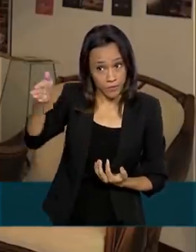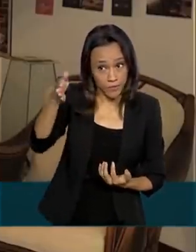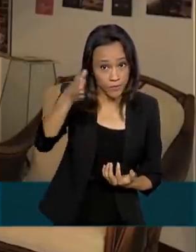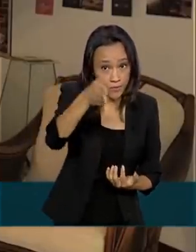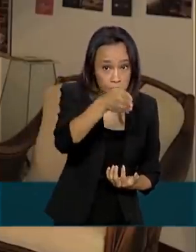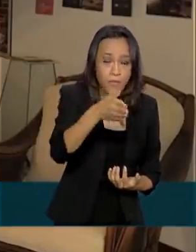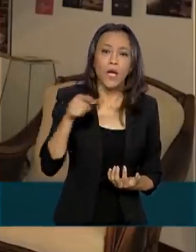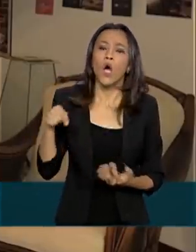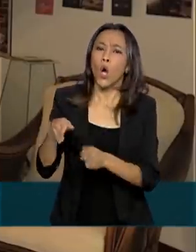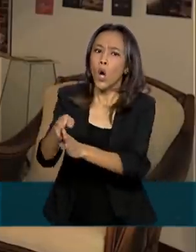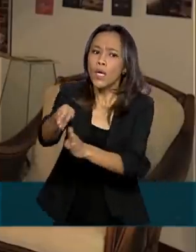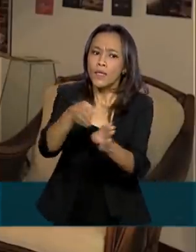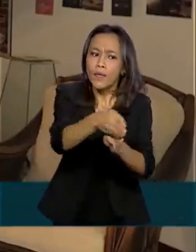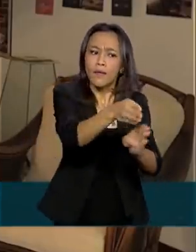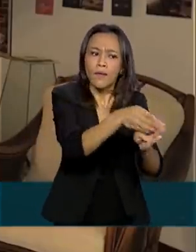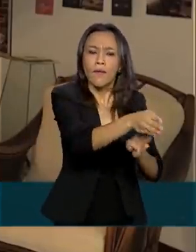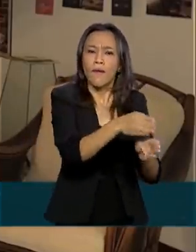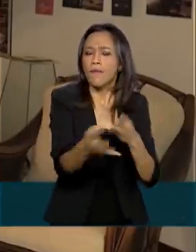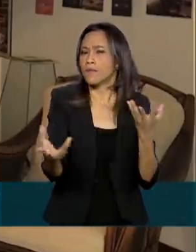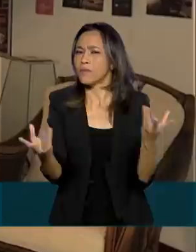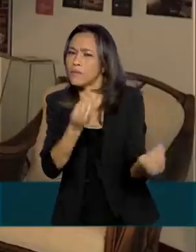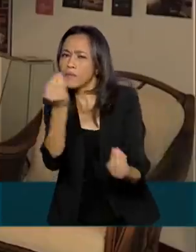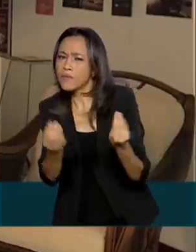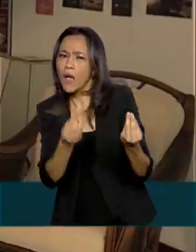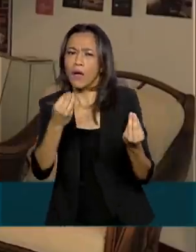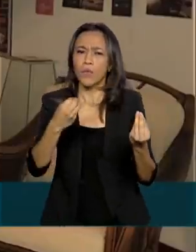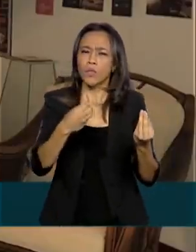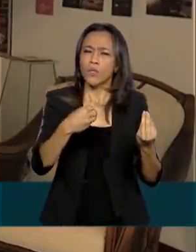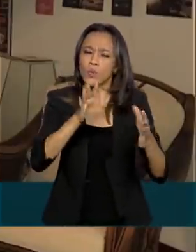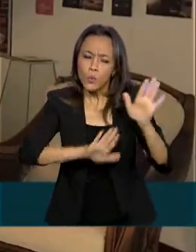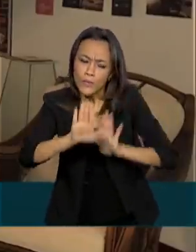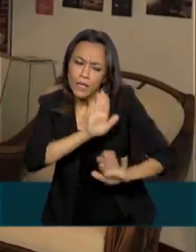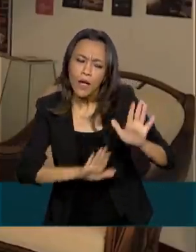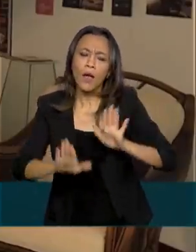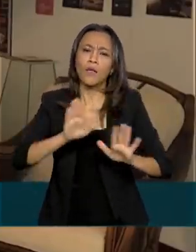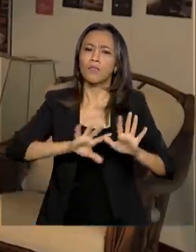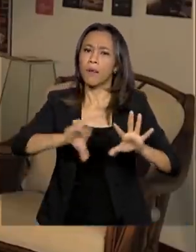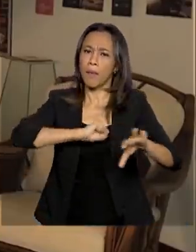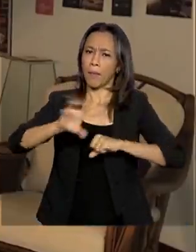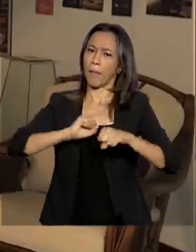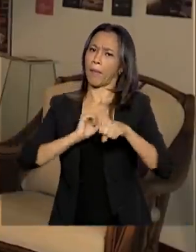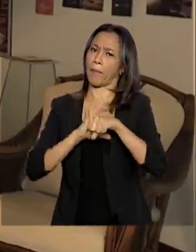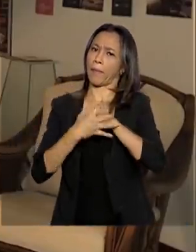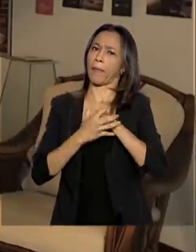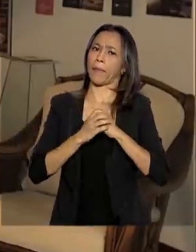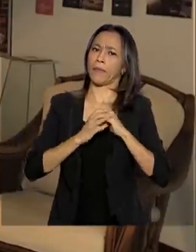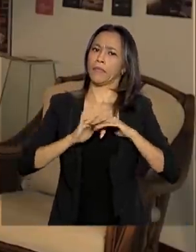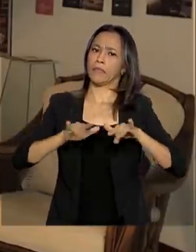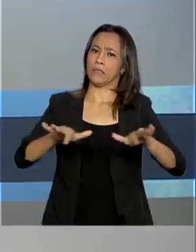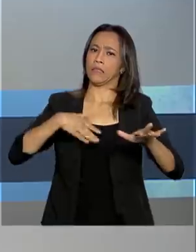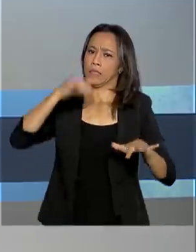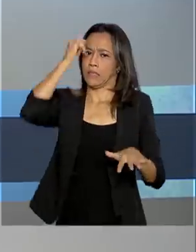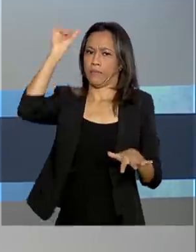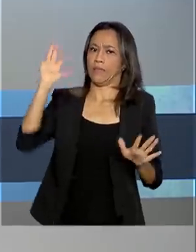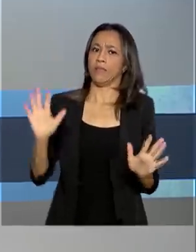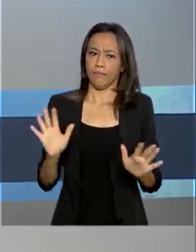orientam sobre os cuidados necessários para evitar a contaminação do coronavírus.